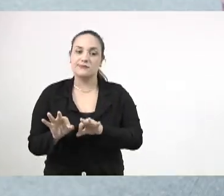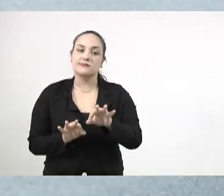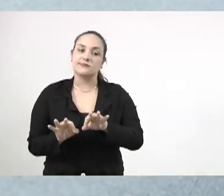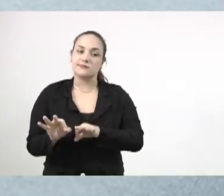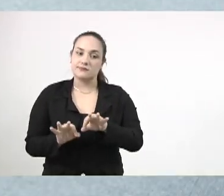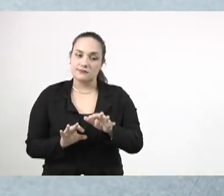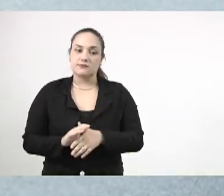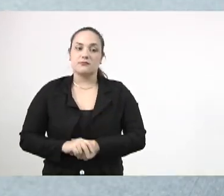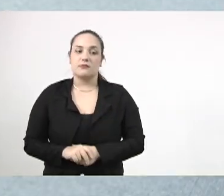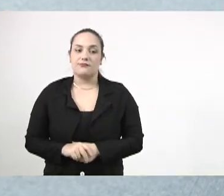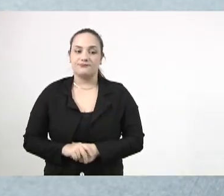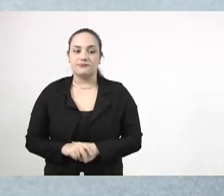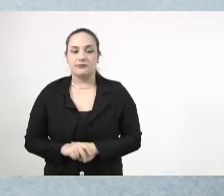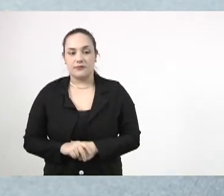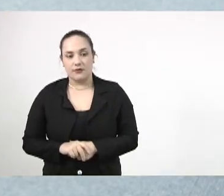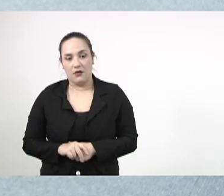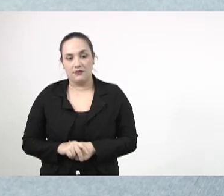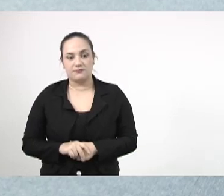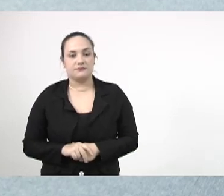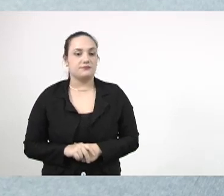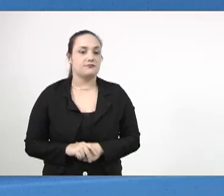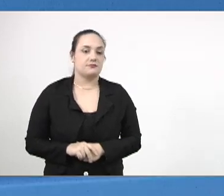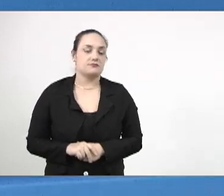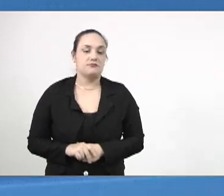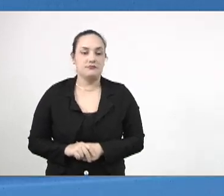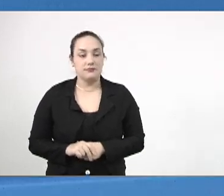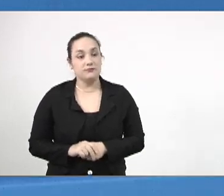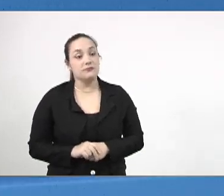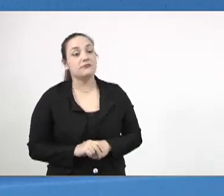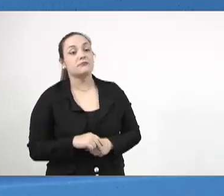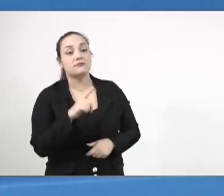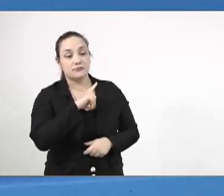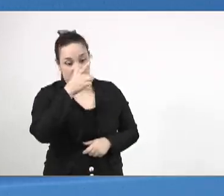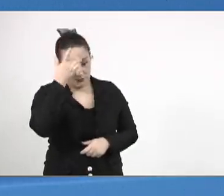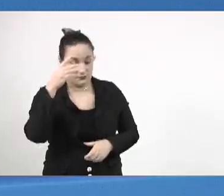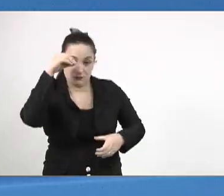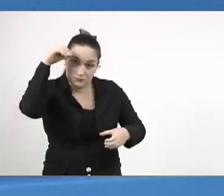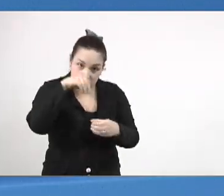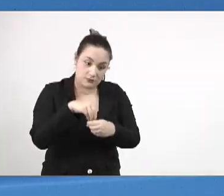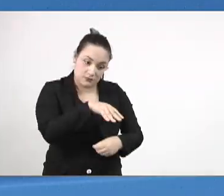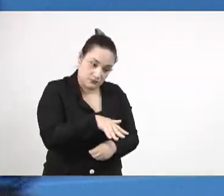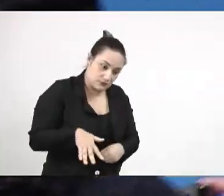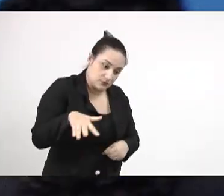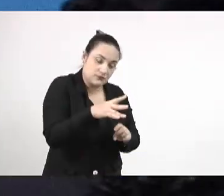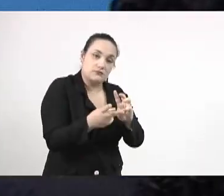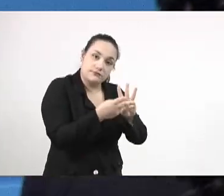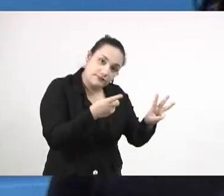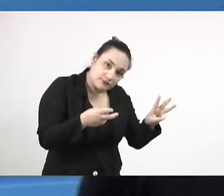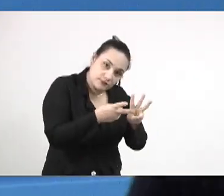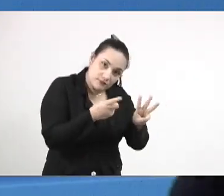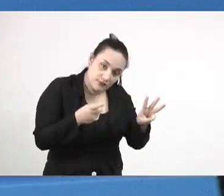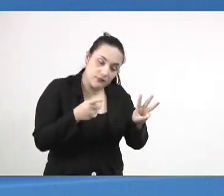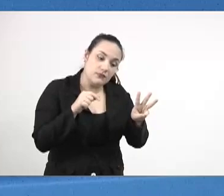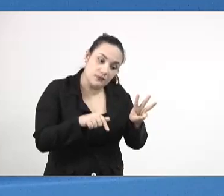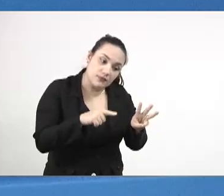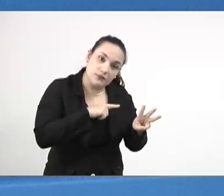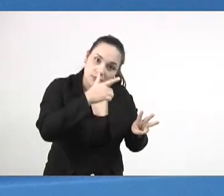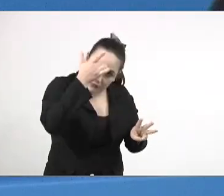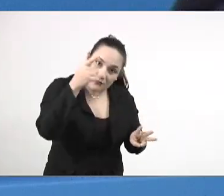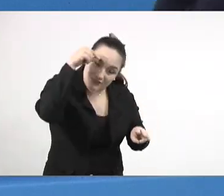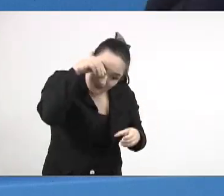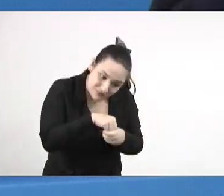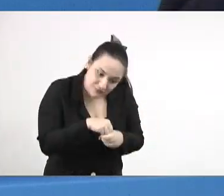para disponibilizar brigadistas da própria reserva, da comunidade indígena, para fazer o